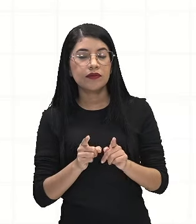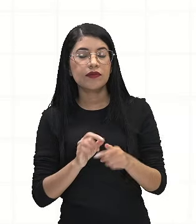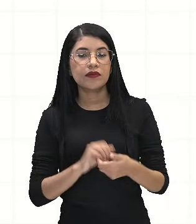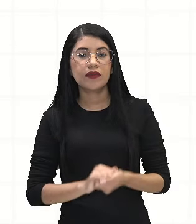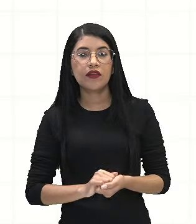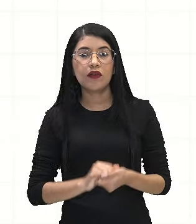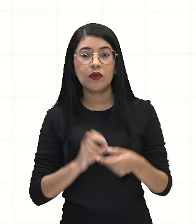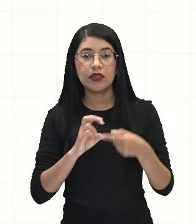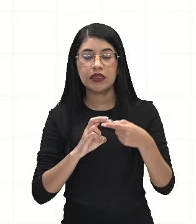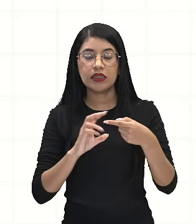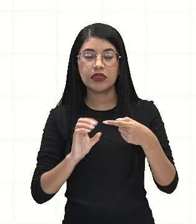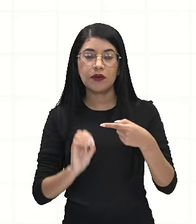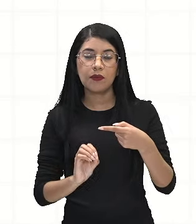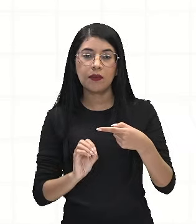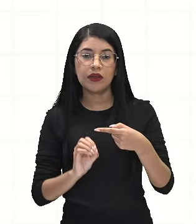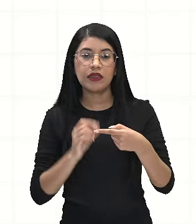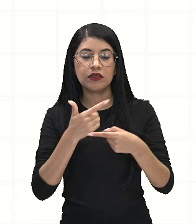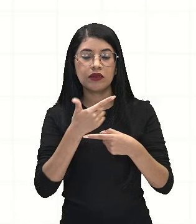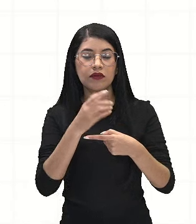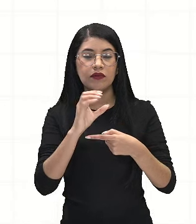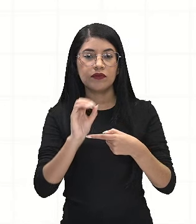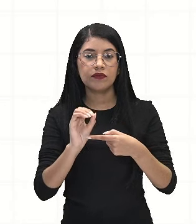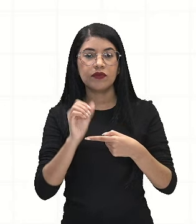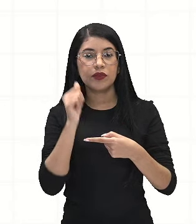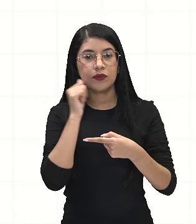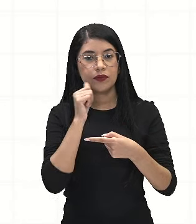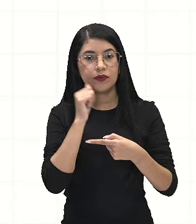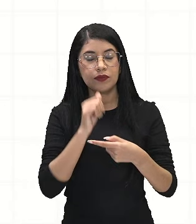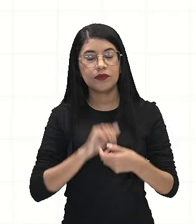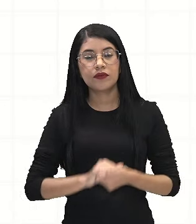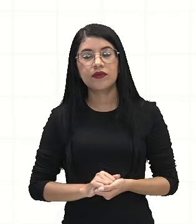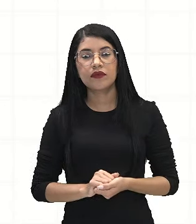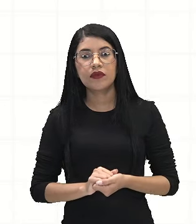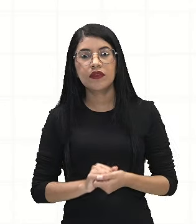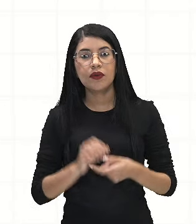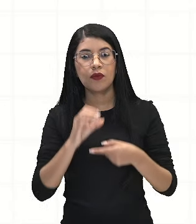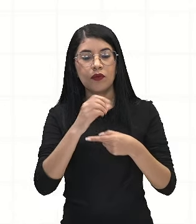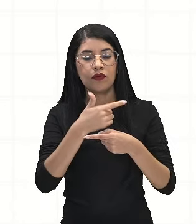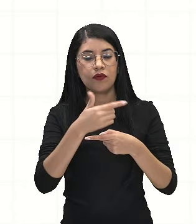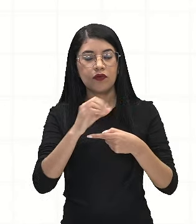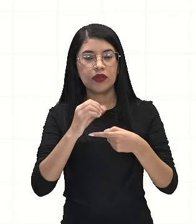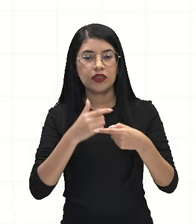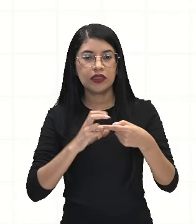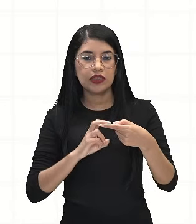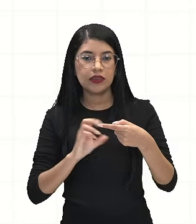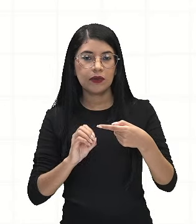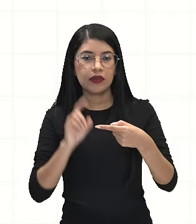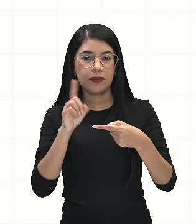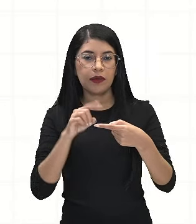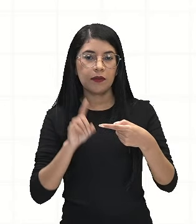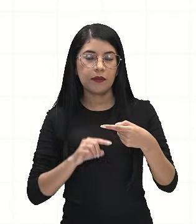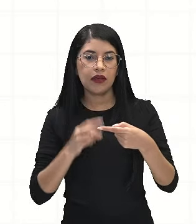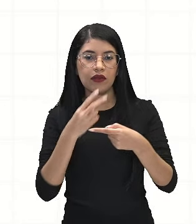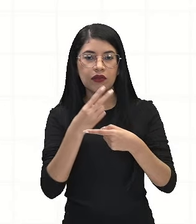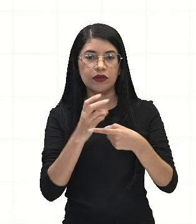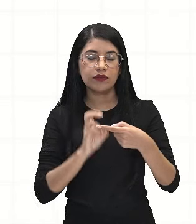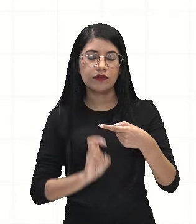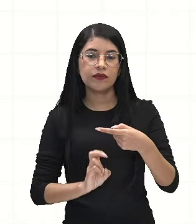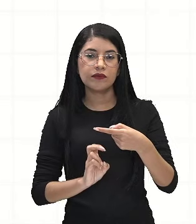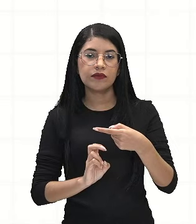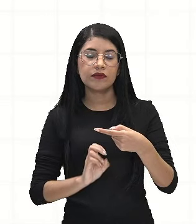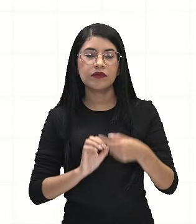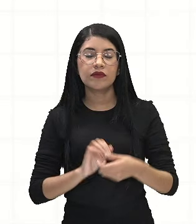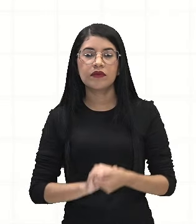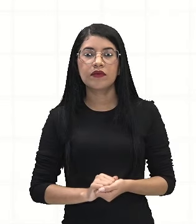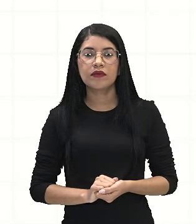50 e apenas 20 eram mulheres, né? Então, cancelando esses zeros, a gente teve essa fração aqui, 2 sobre 5.